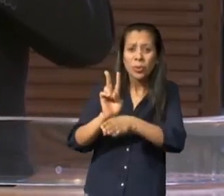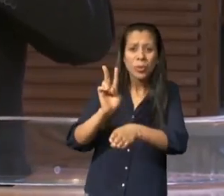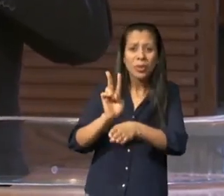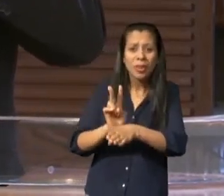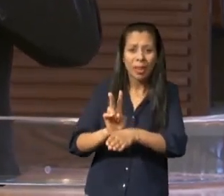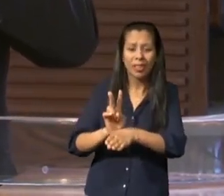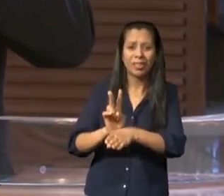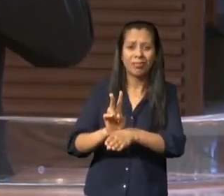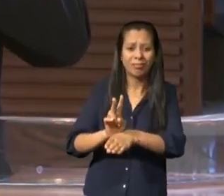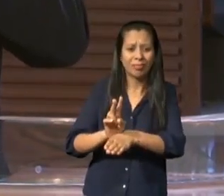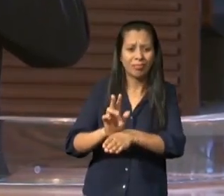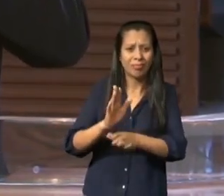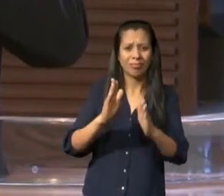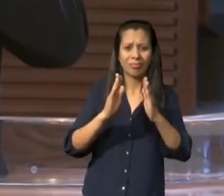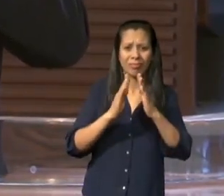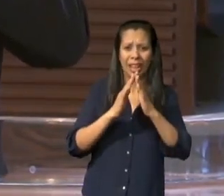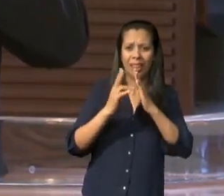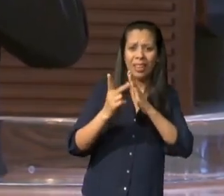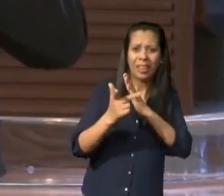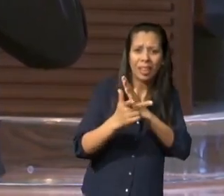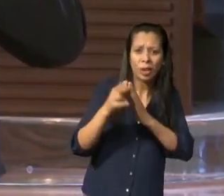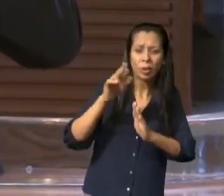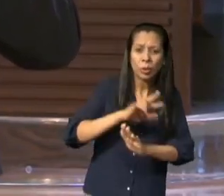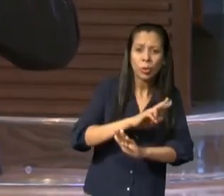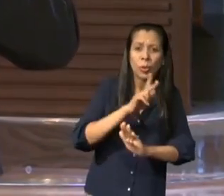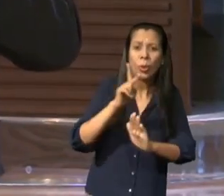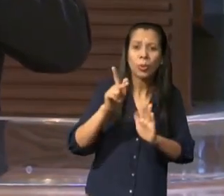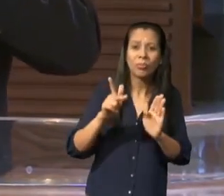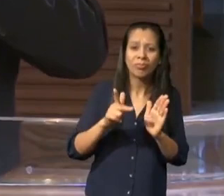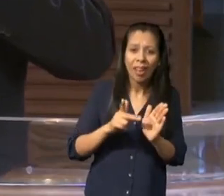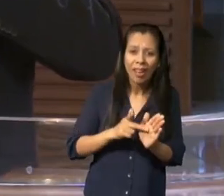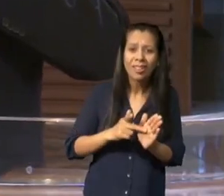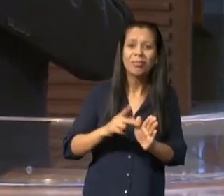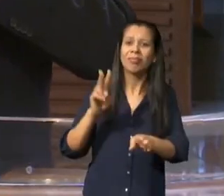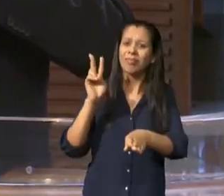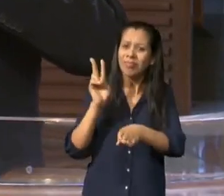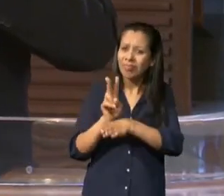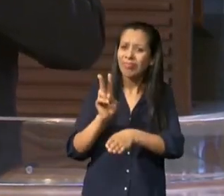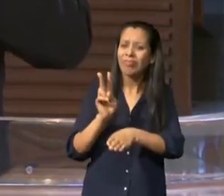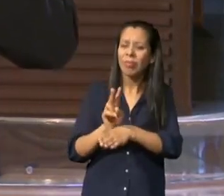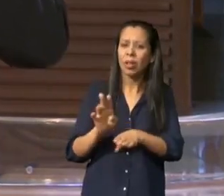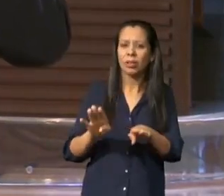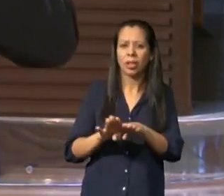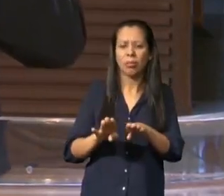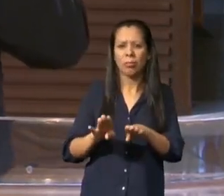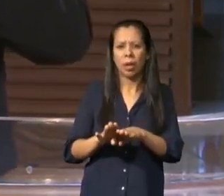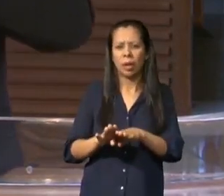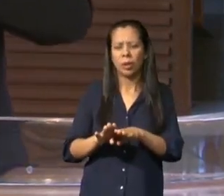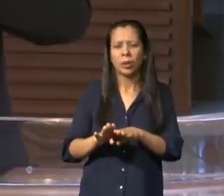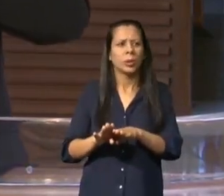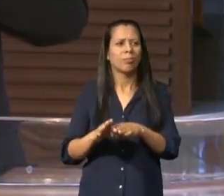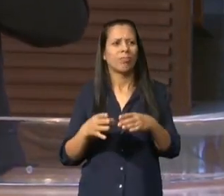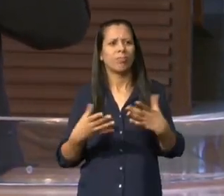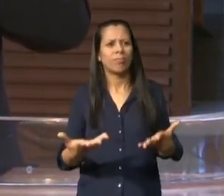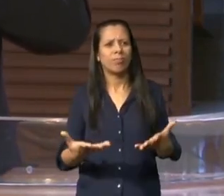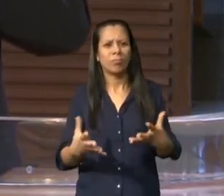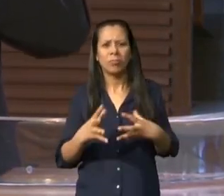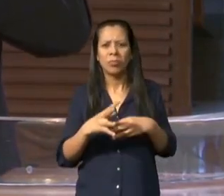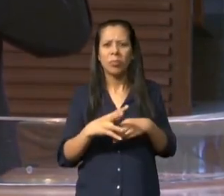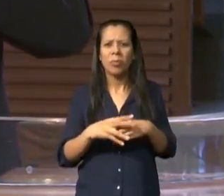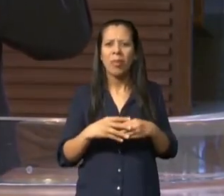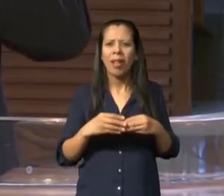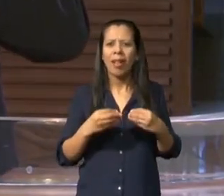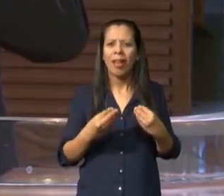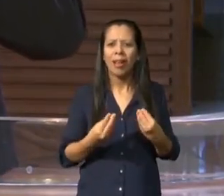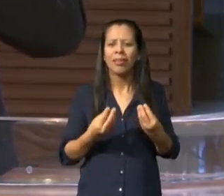Deus traz para nós o milagre da vida qualquer pessoa daquela época e de